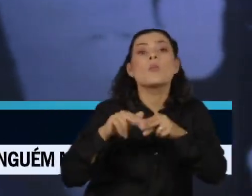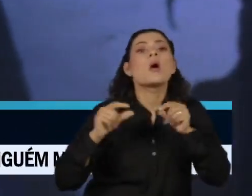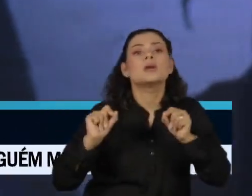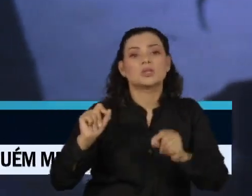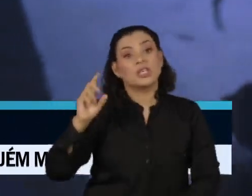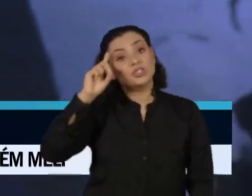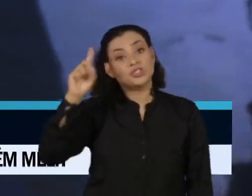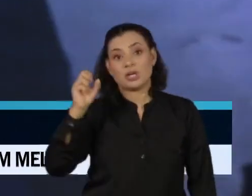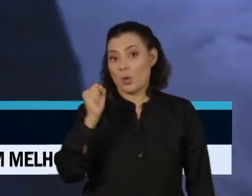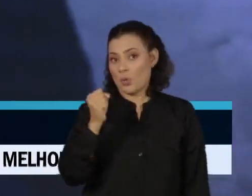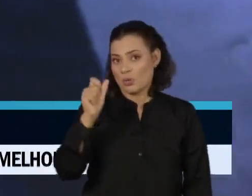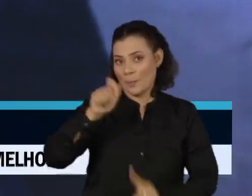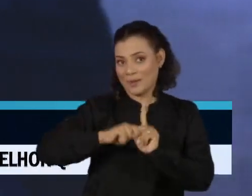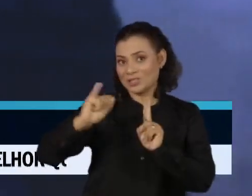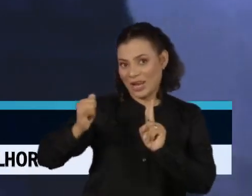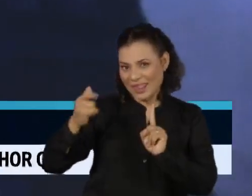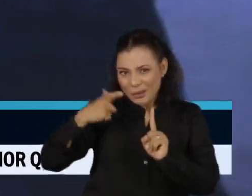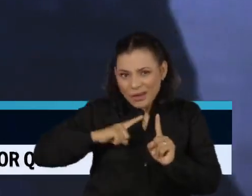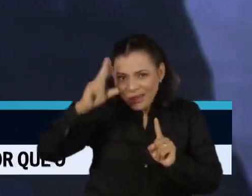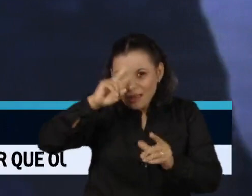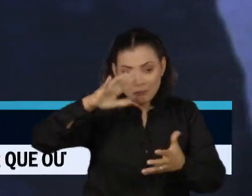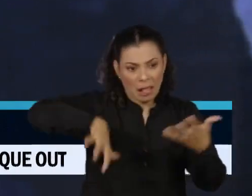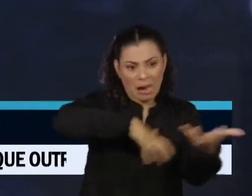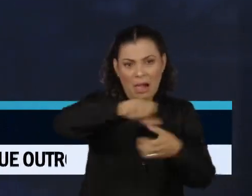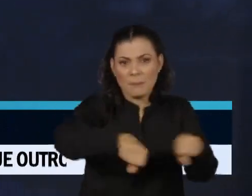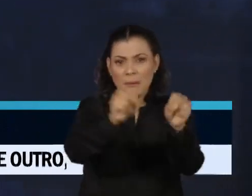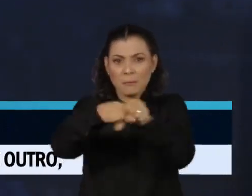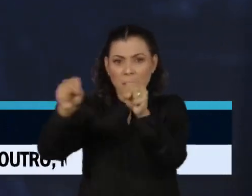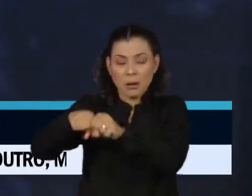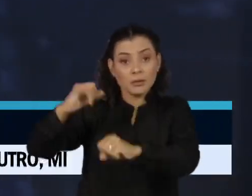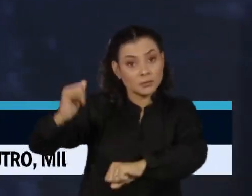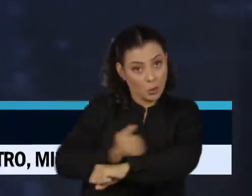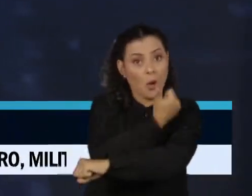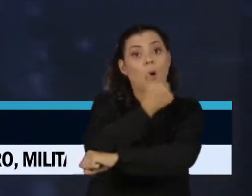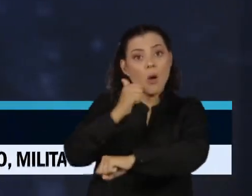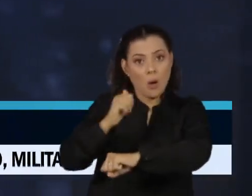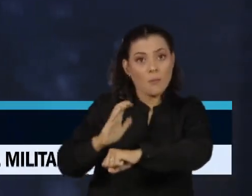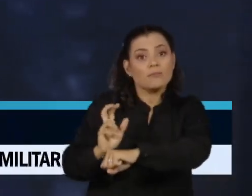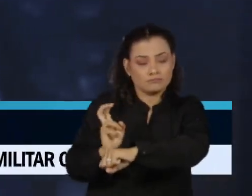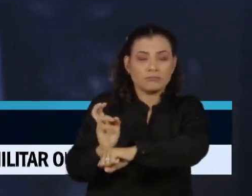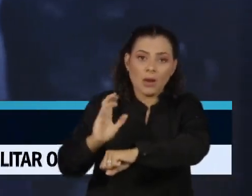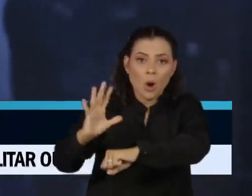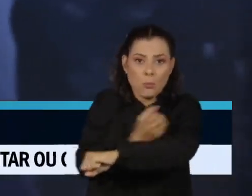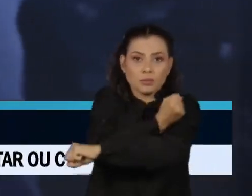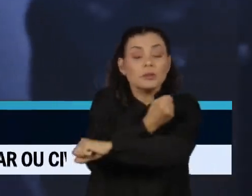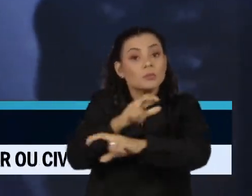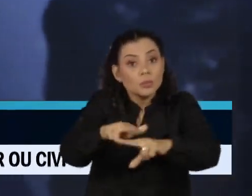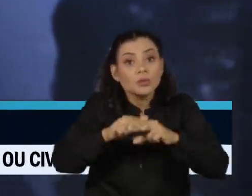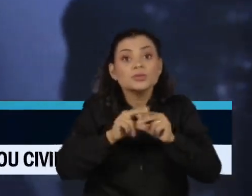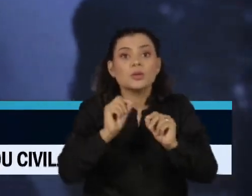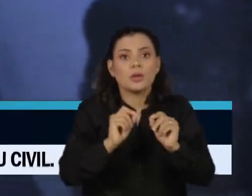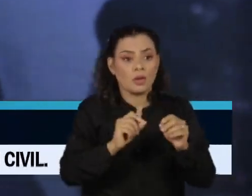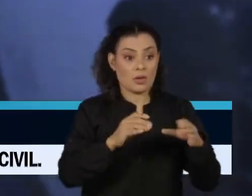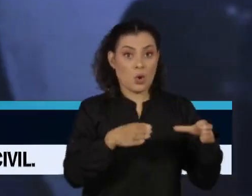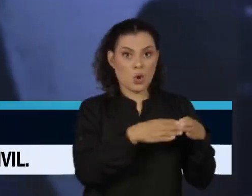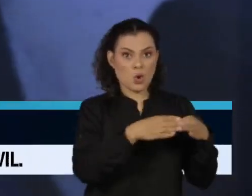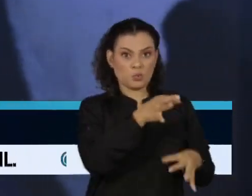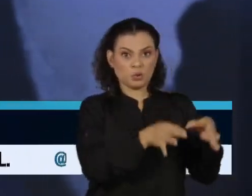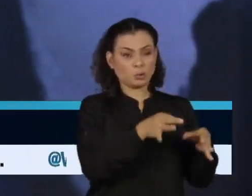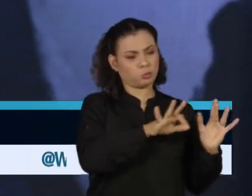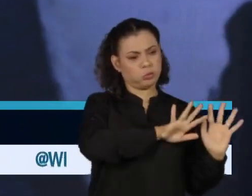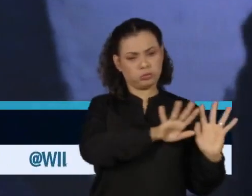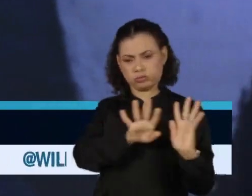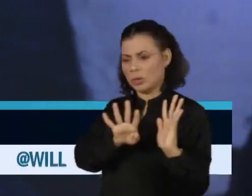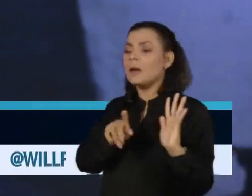golpistas de 8 de janeiro. Uma força-tarefa foi montada com 50 delegados para apurar as circunstâncias dos ataques às